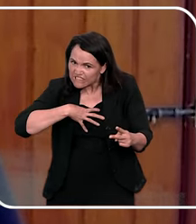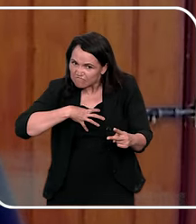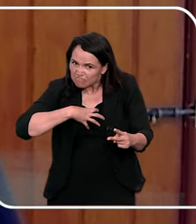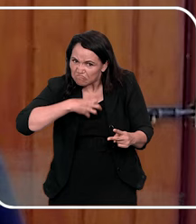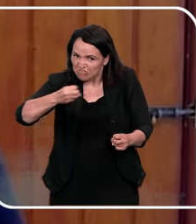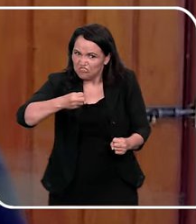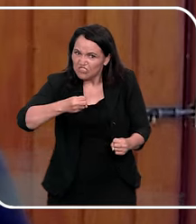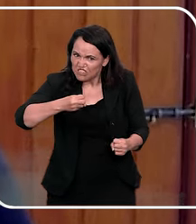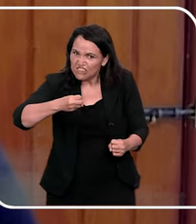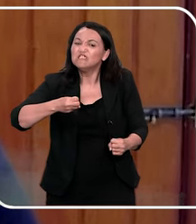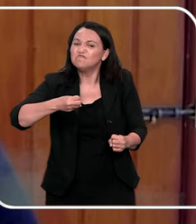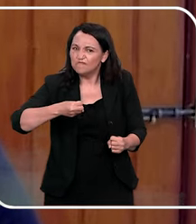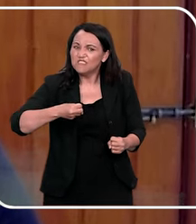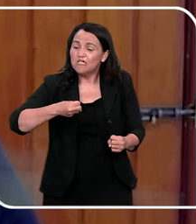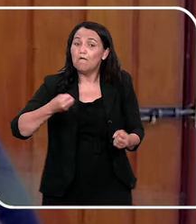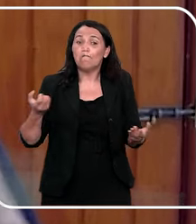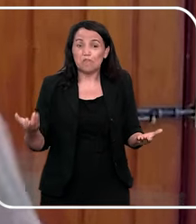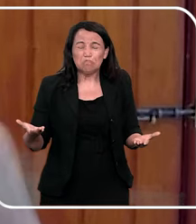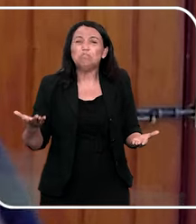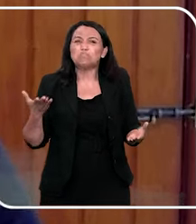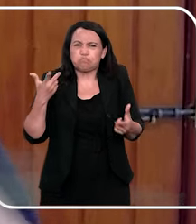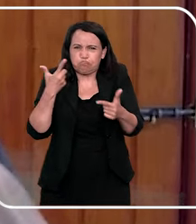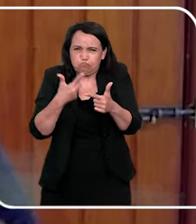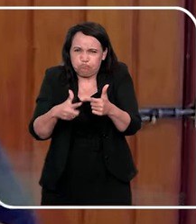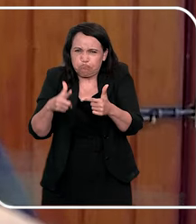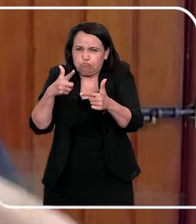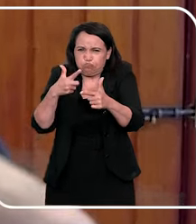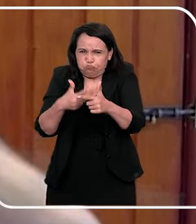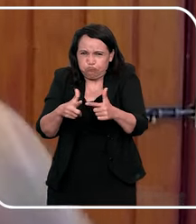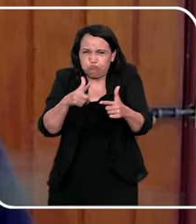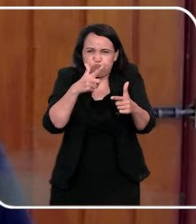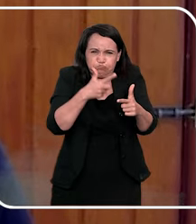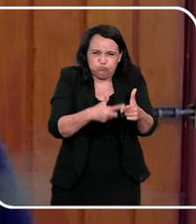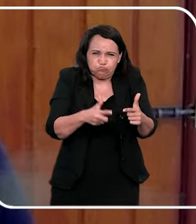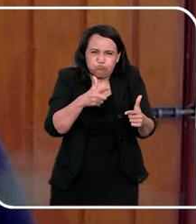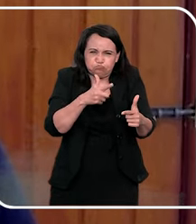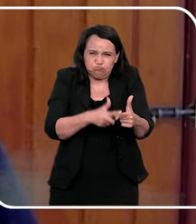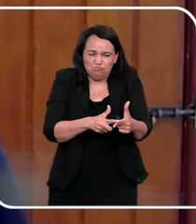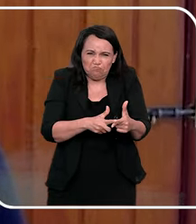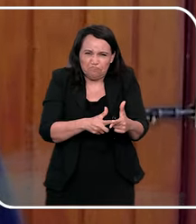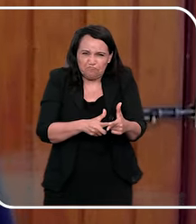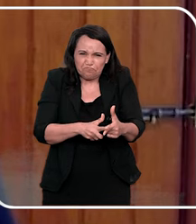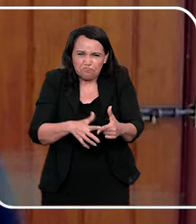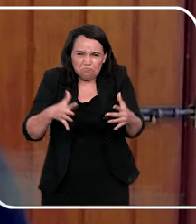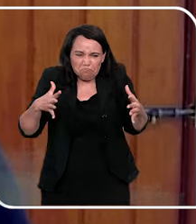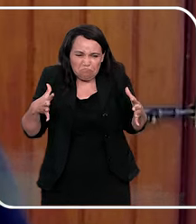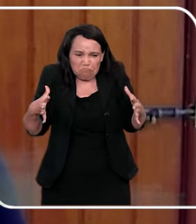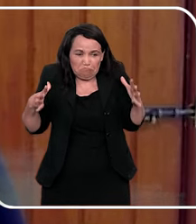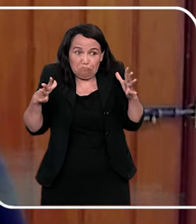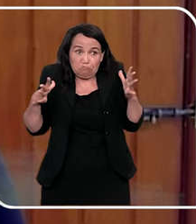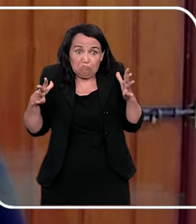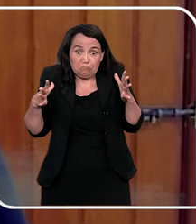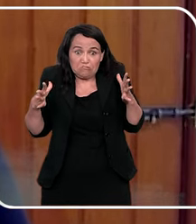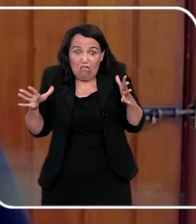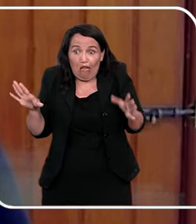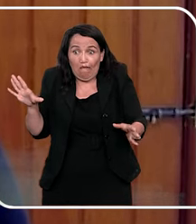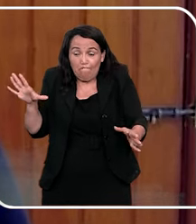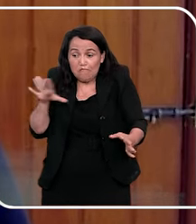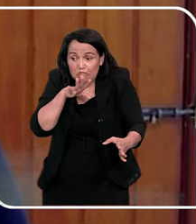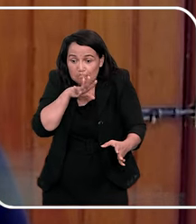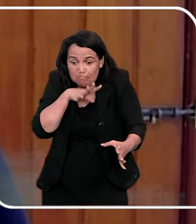então assim, vai chegando a um nível tão grande de chantagem, que ela não vê outra forma a não ser se matar,